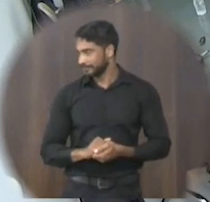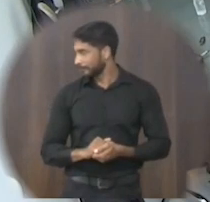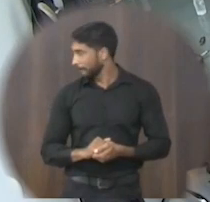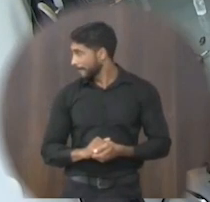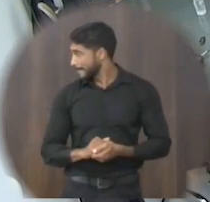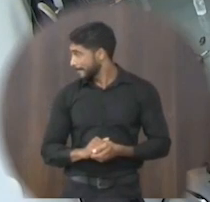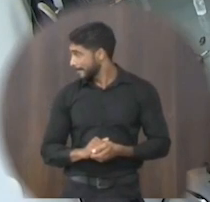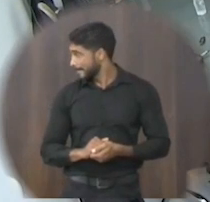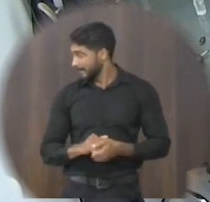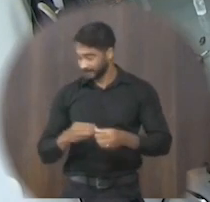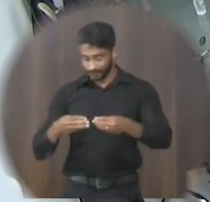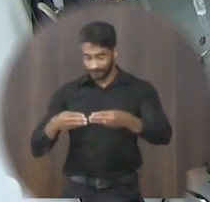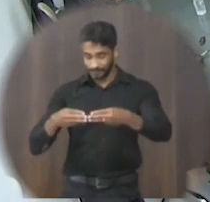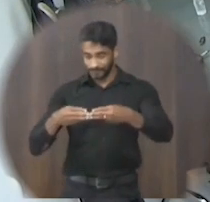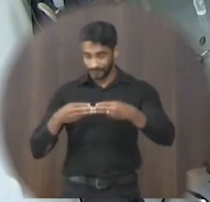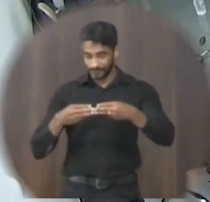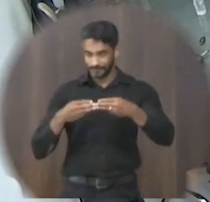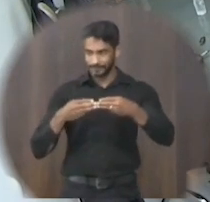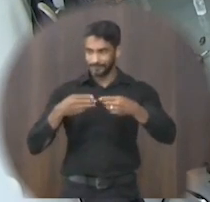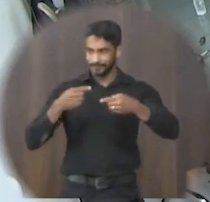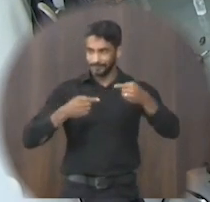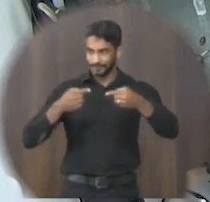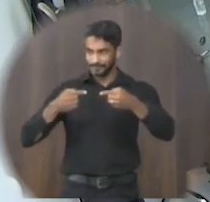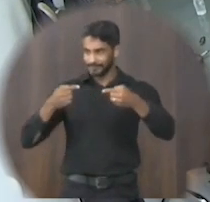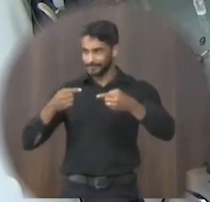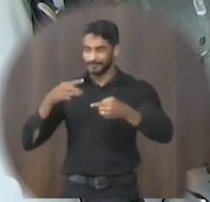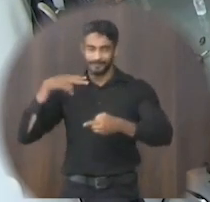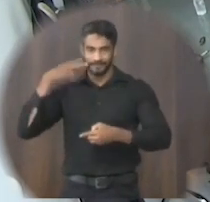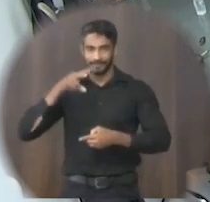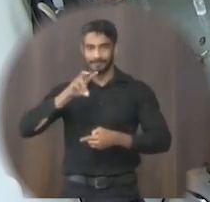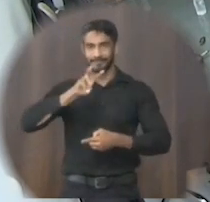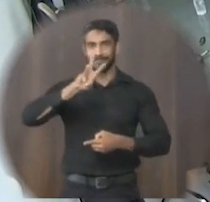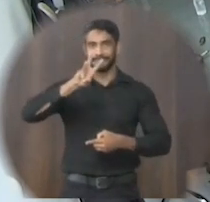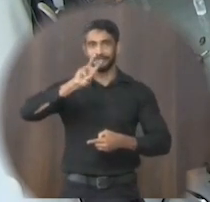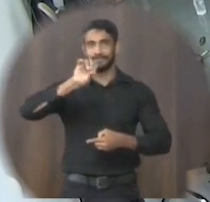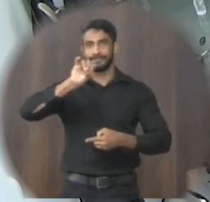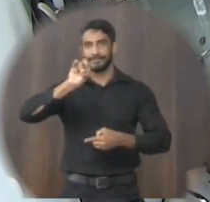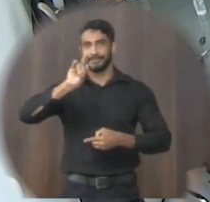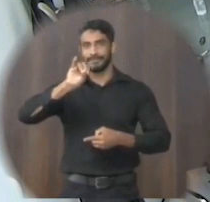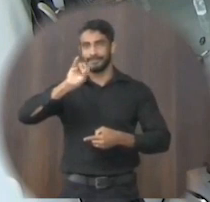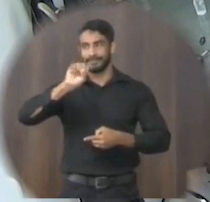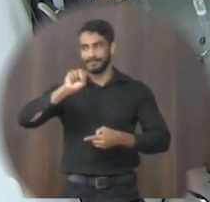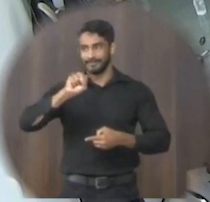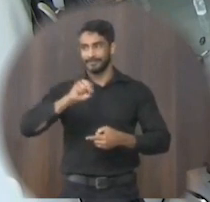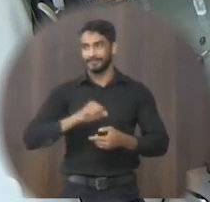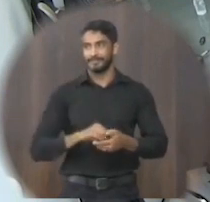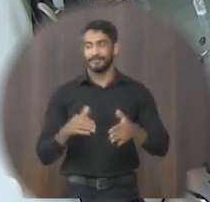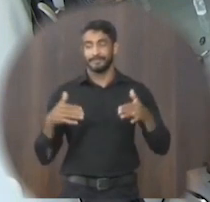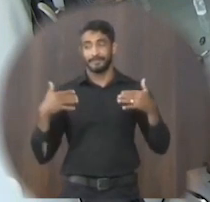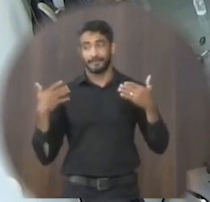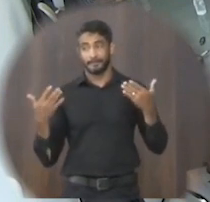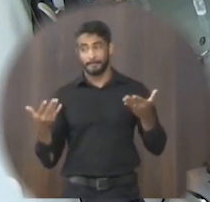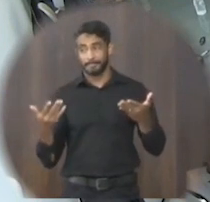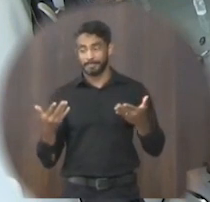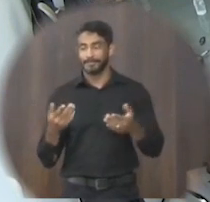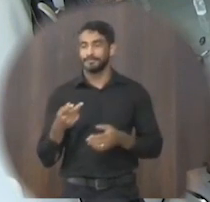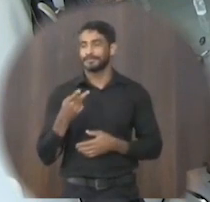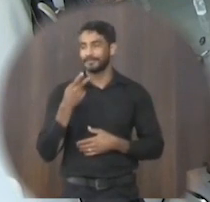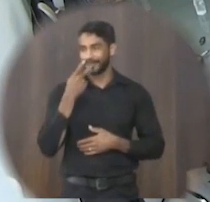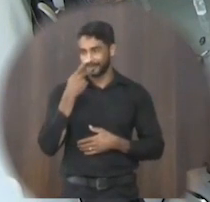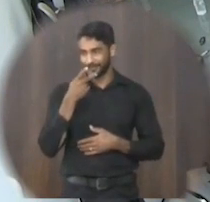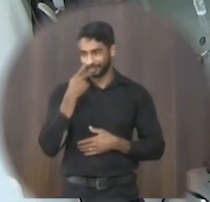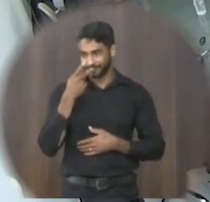as moções estão em discussão presidente vereador Luiz bom eu queria